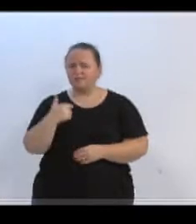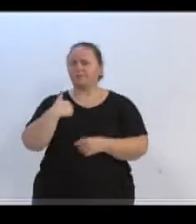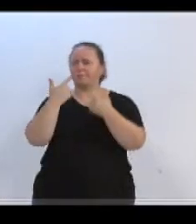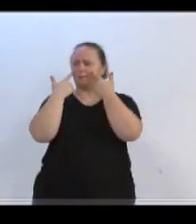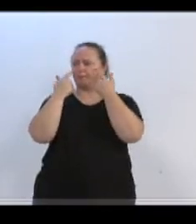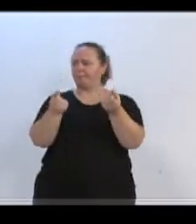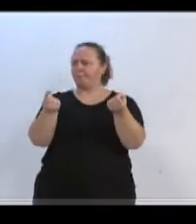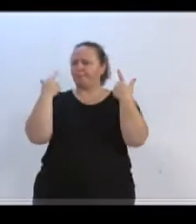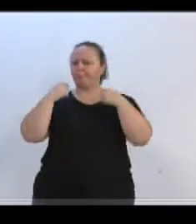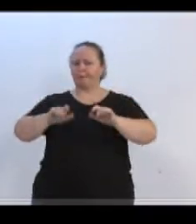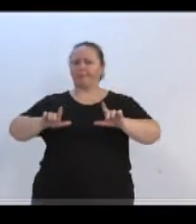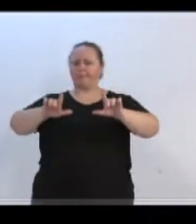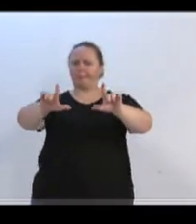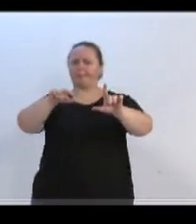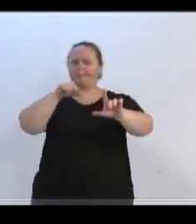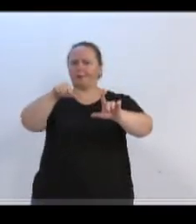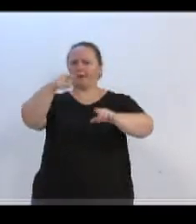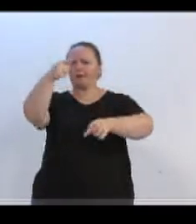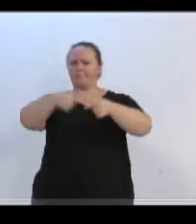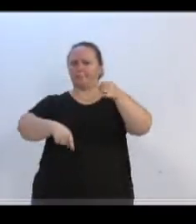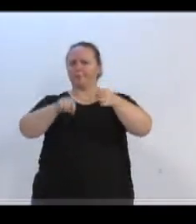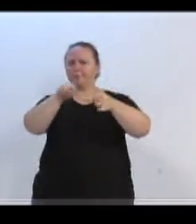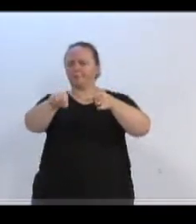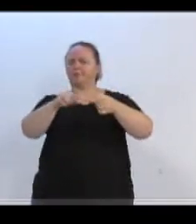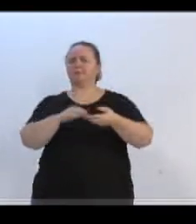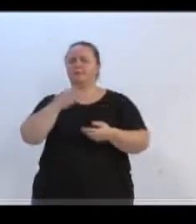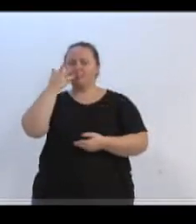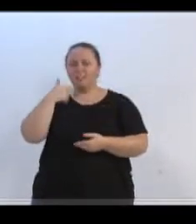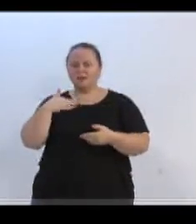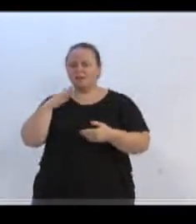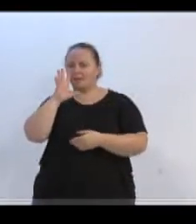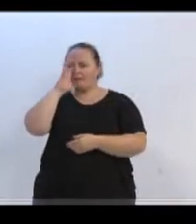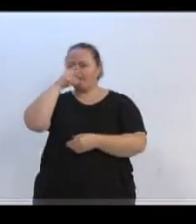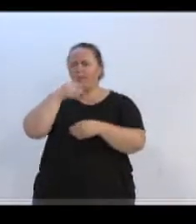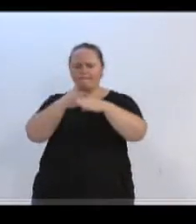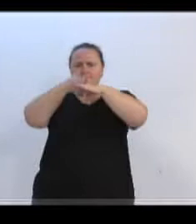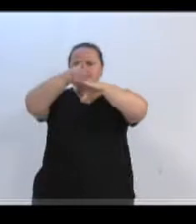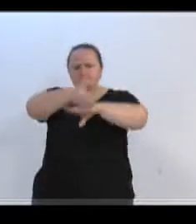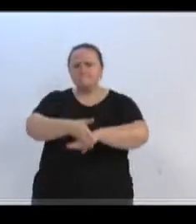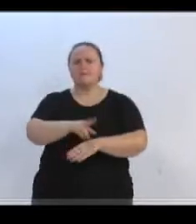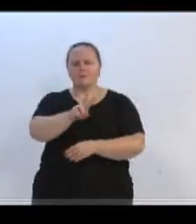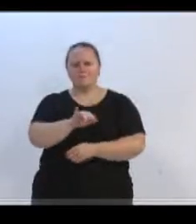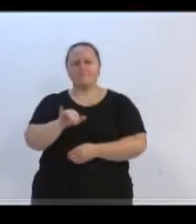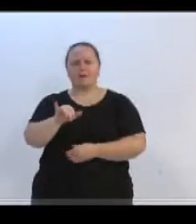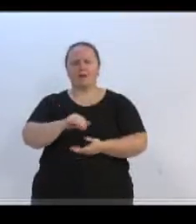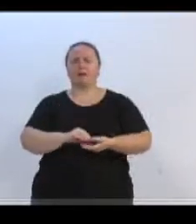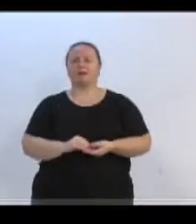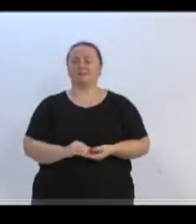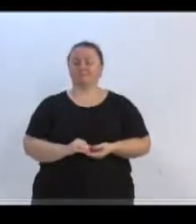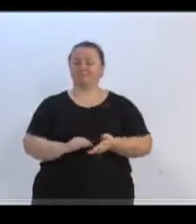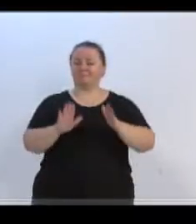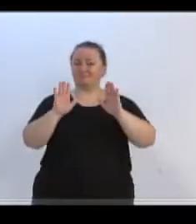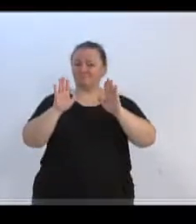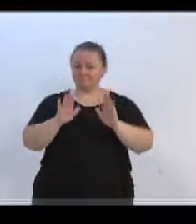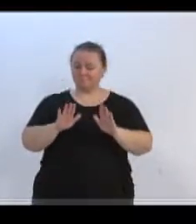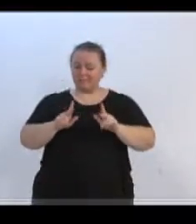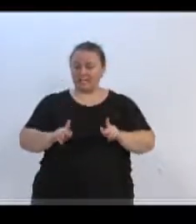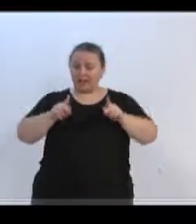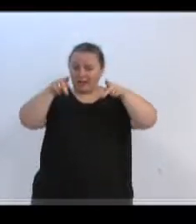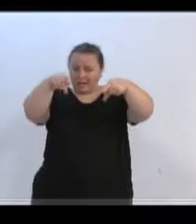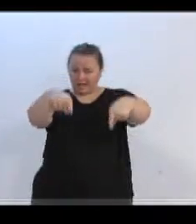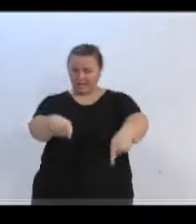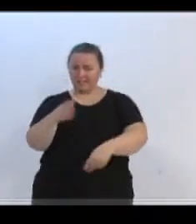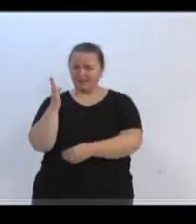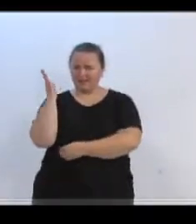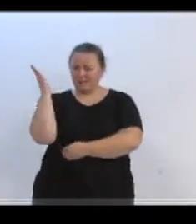aquela placa que está interditada e vão acabar passando ali. E essa pinguela está realmente com um problema seríssimo, as